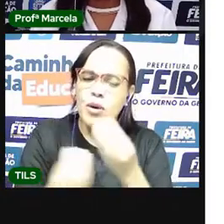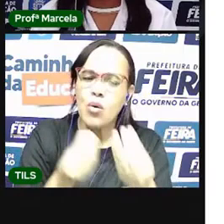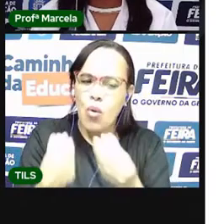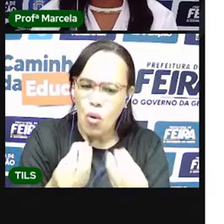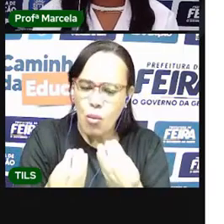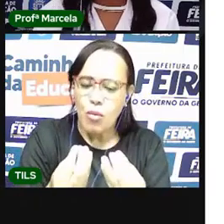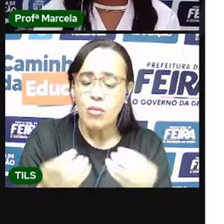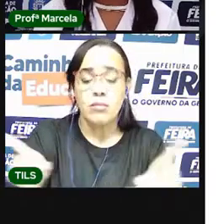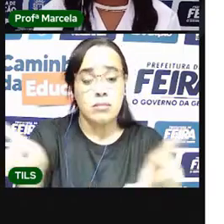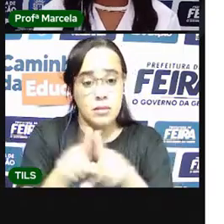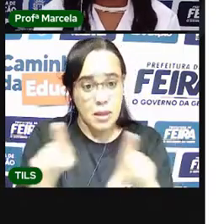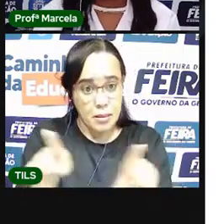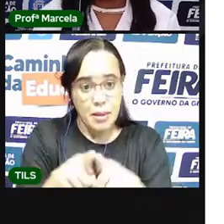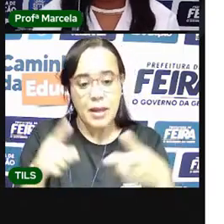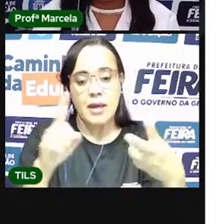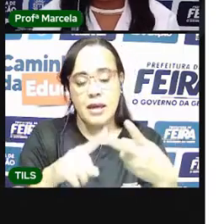também.